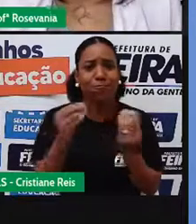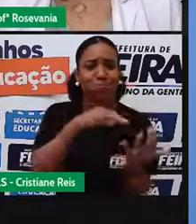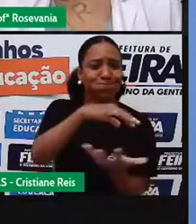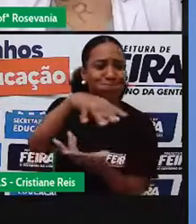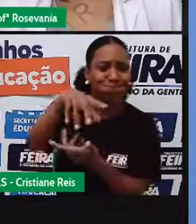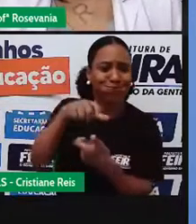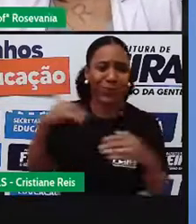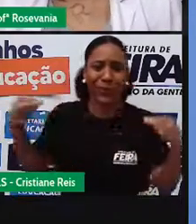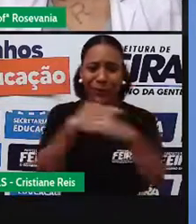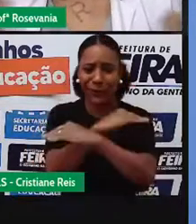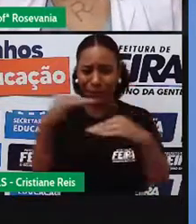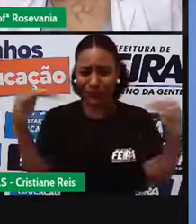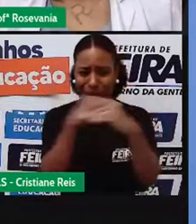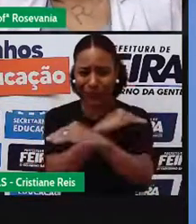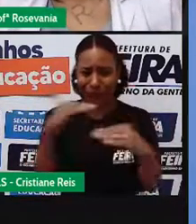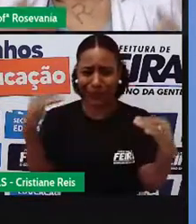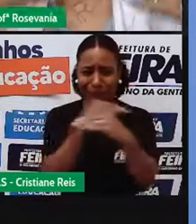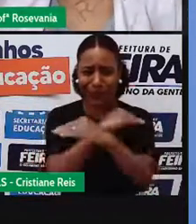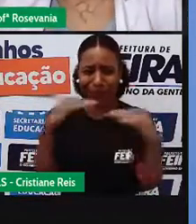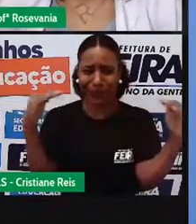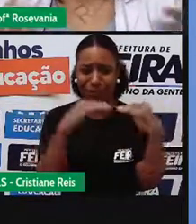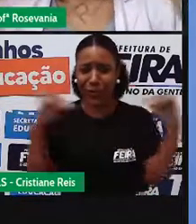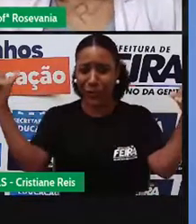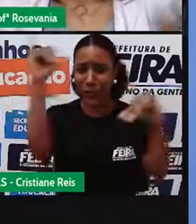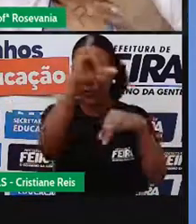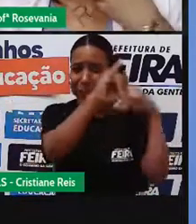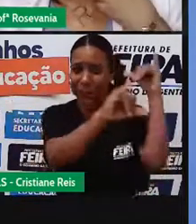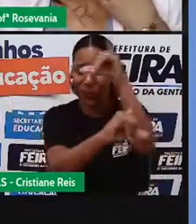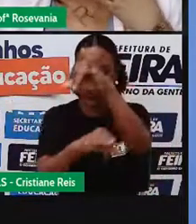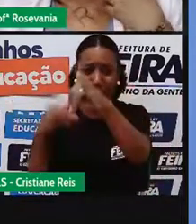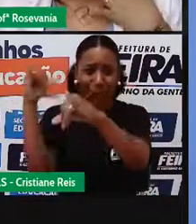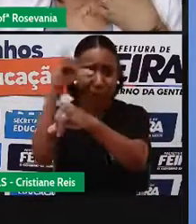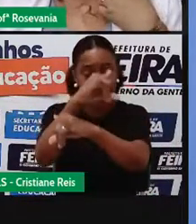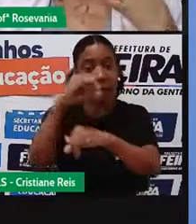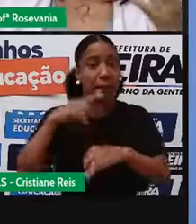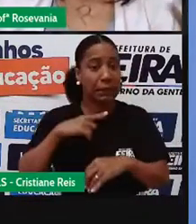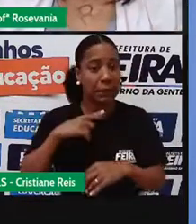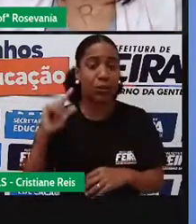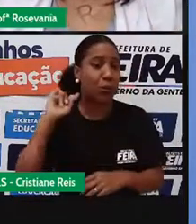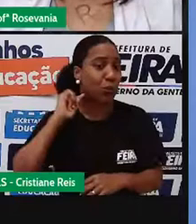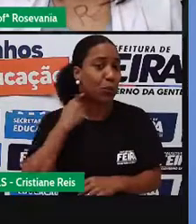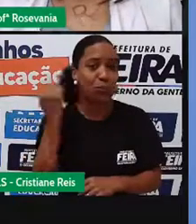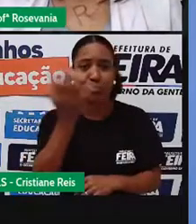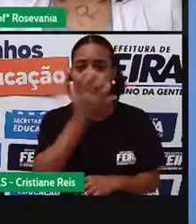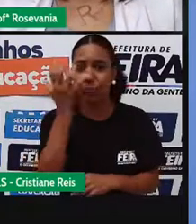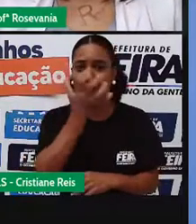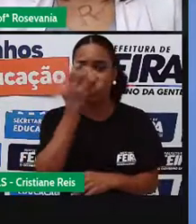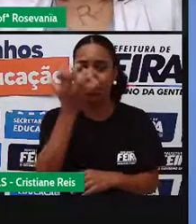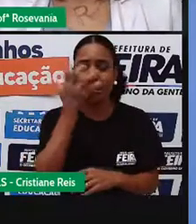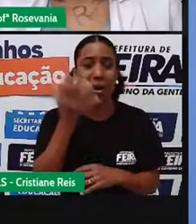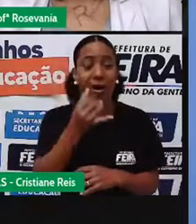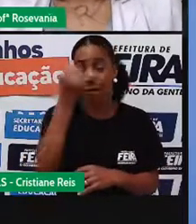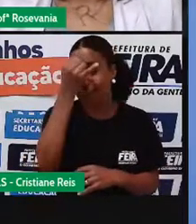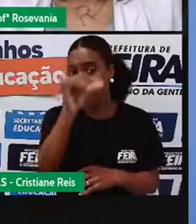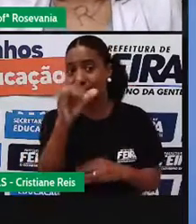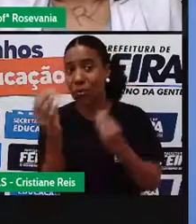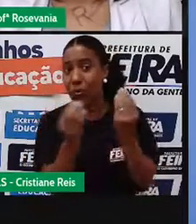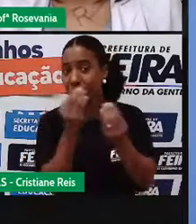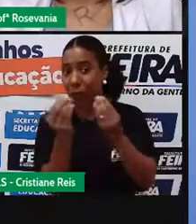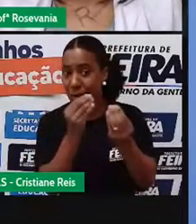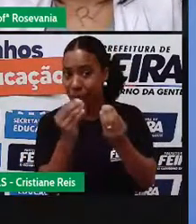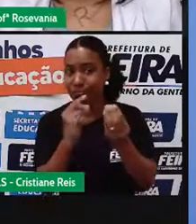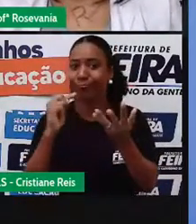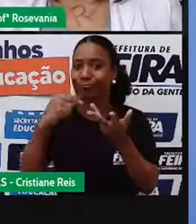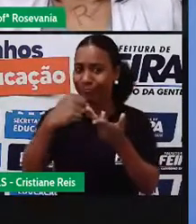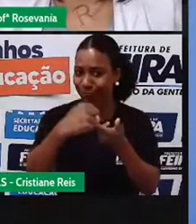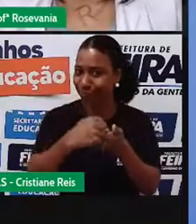de veículos, e cada vez mais jogando poluentes na atmosfera. Essa é a ideia de hoje, a nossa imagem aqui já chama